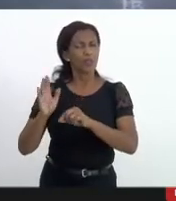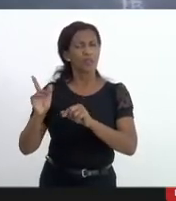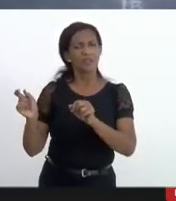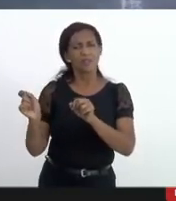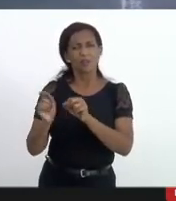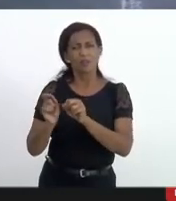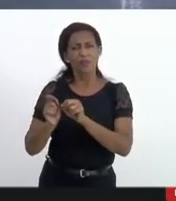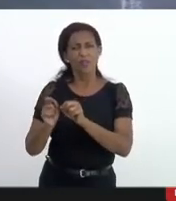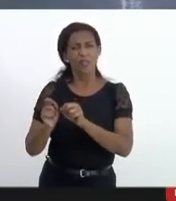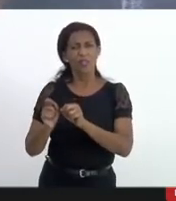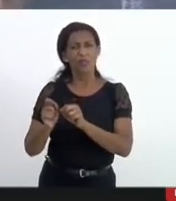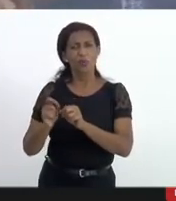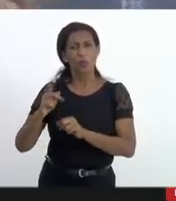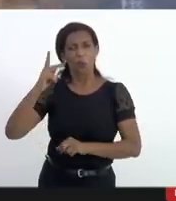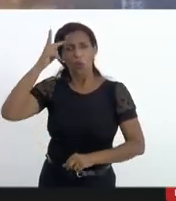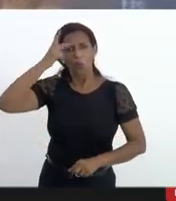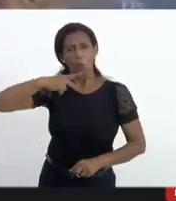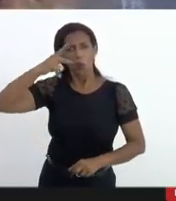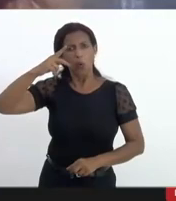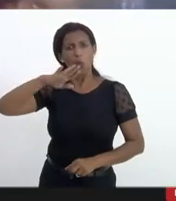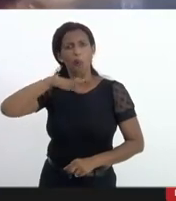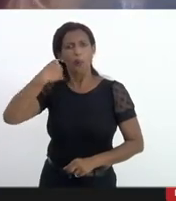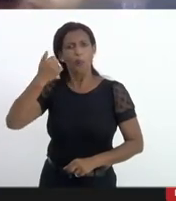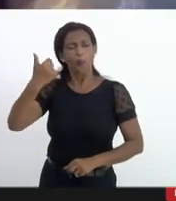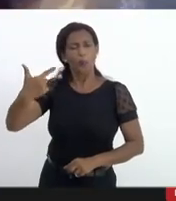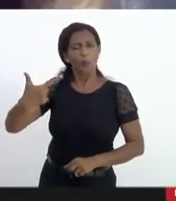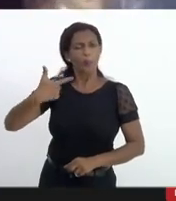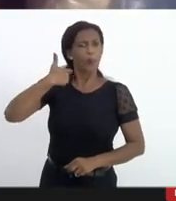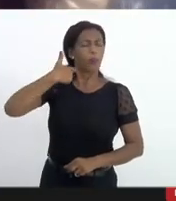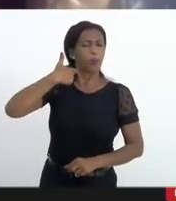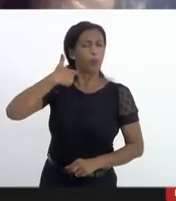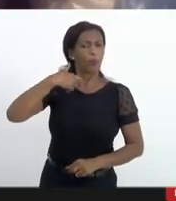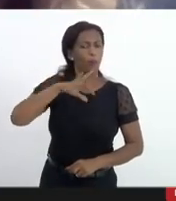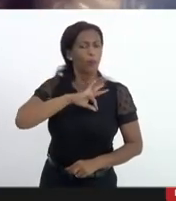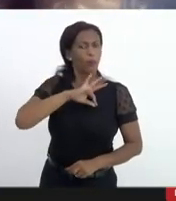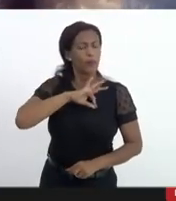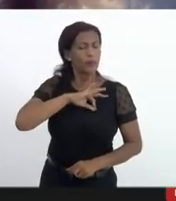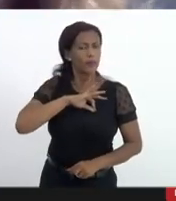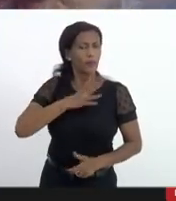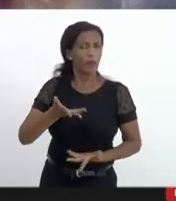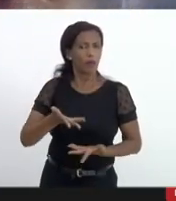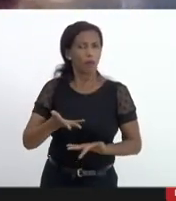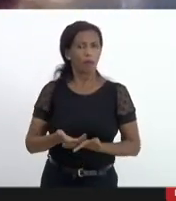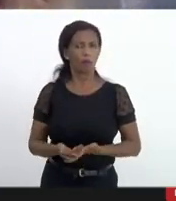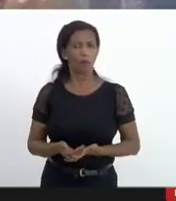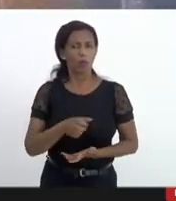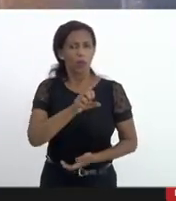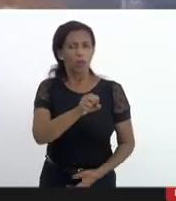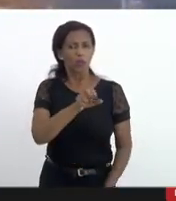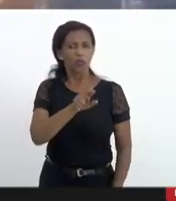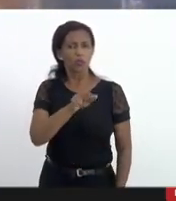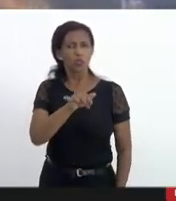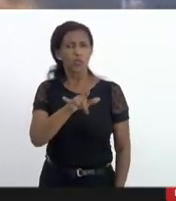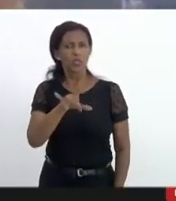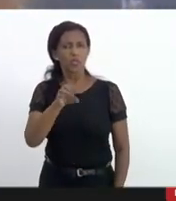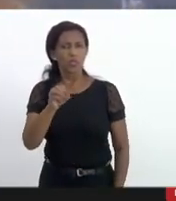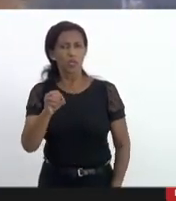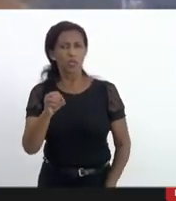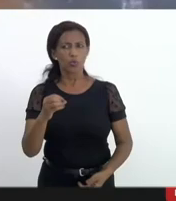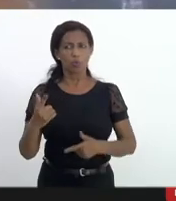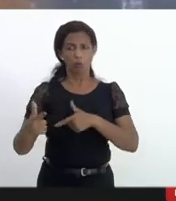a esses altos índices de suicídio e que refletem obviamente muito diretamente condições de trabalho